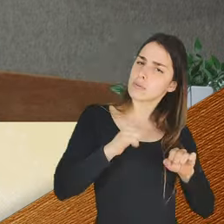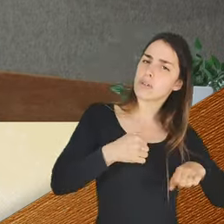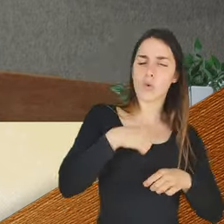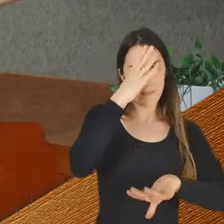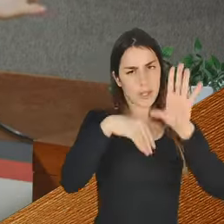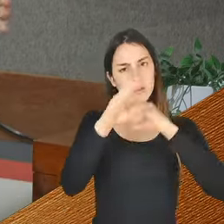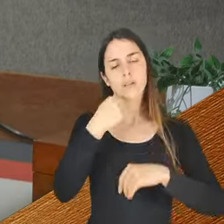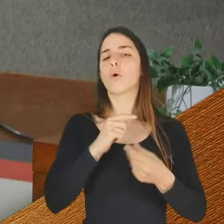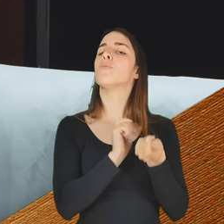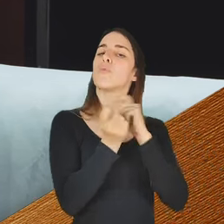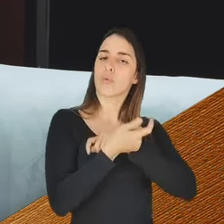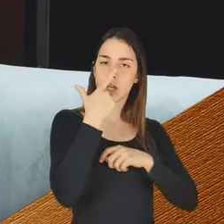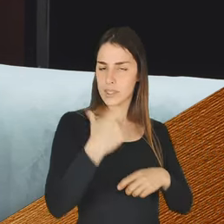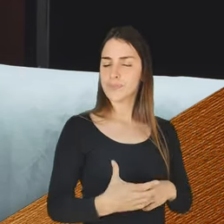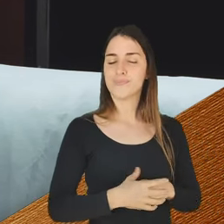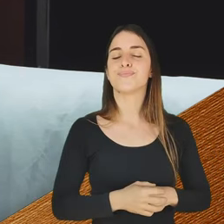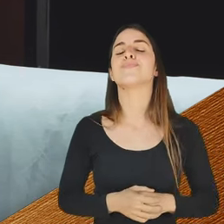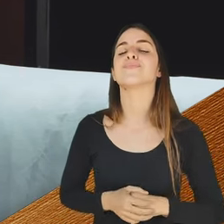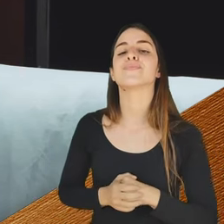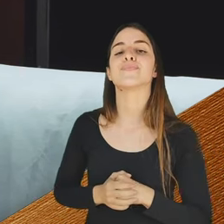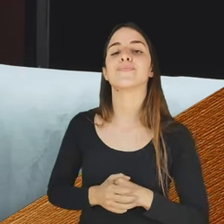mudada. Paulo.